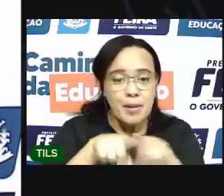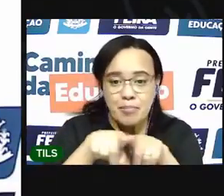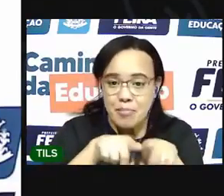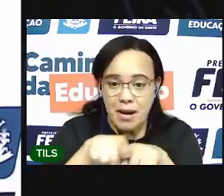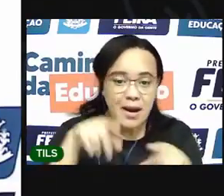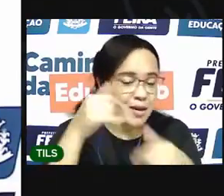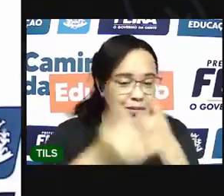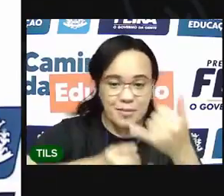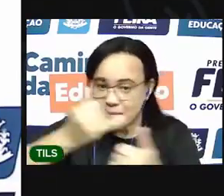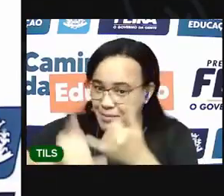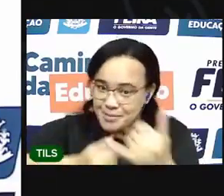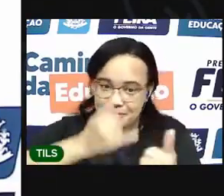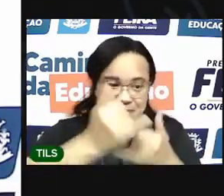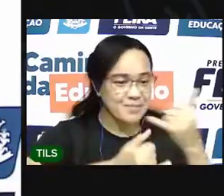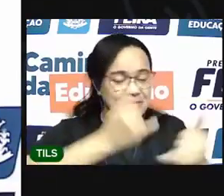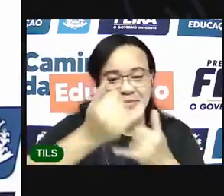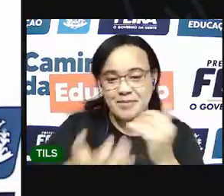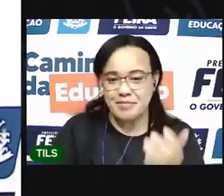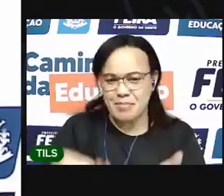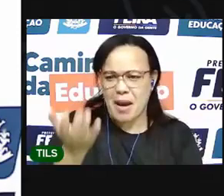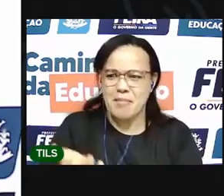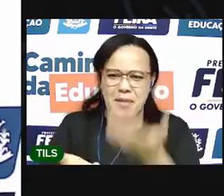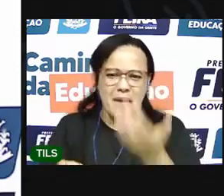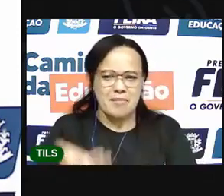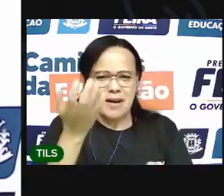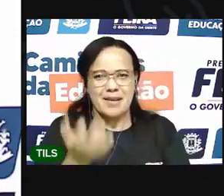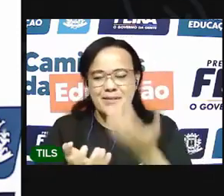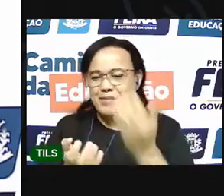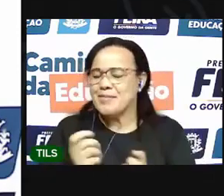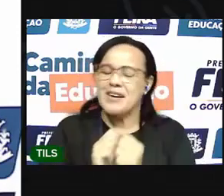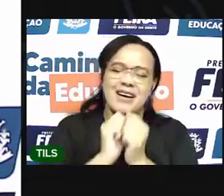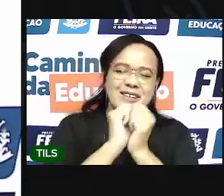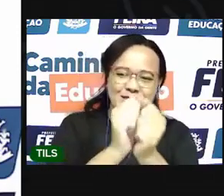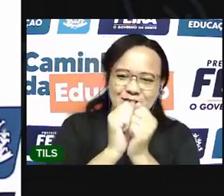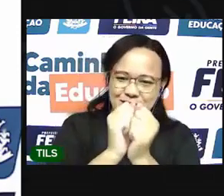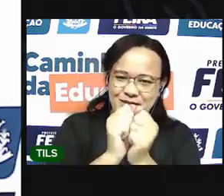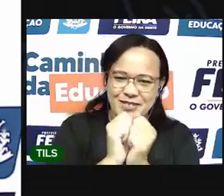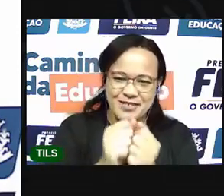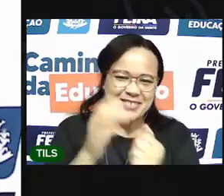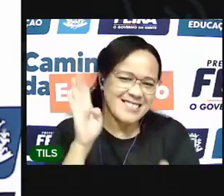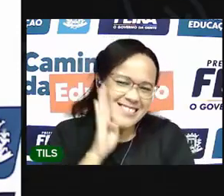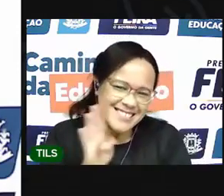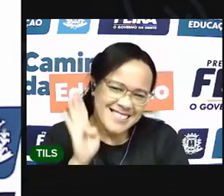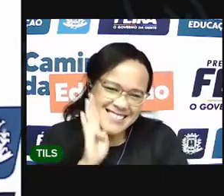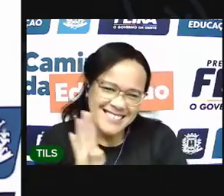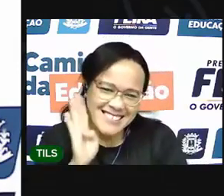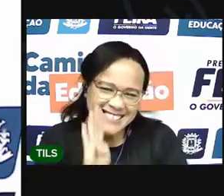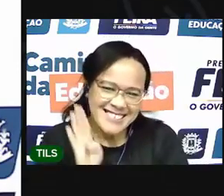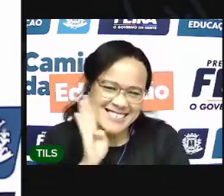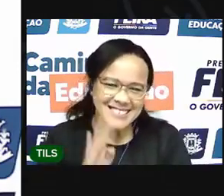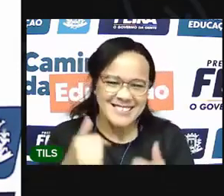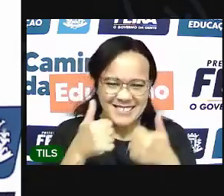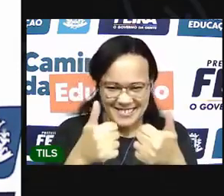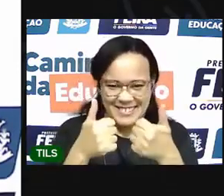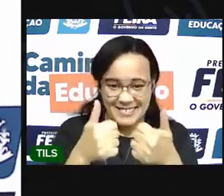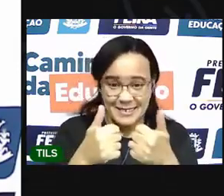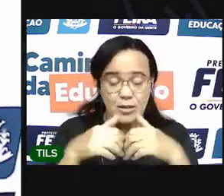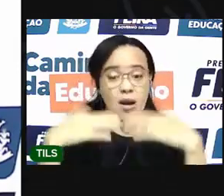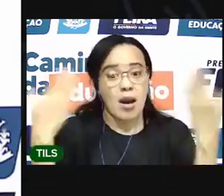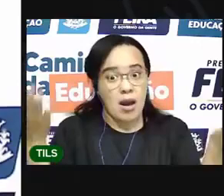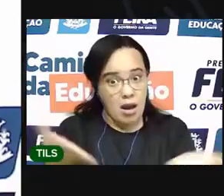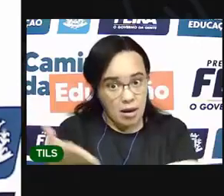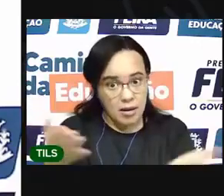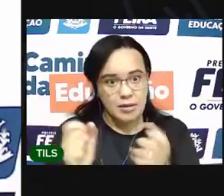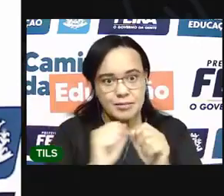brincar, de brincar de peteca com você. Vai ser muito divertido. Agora, eu vou tirar a apresentação